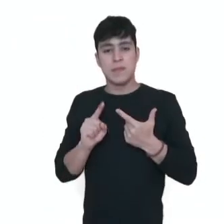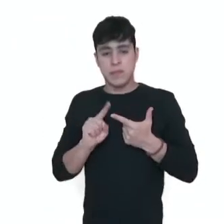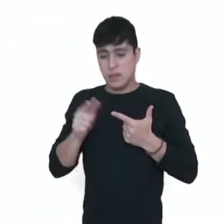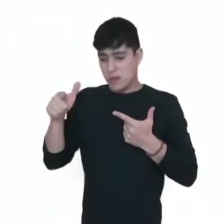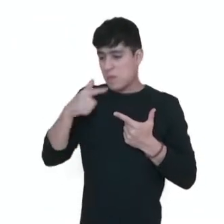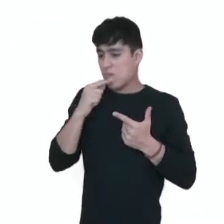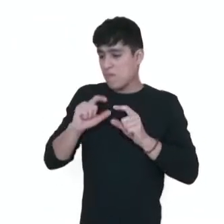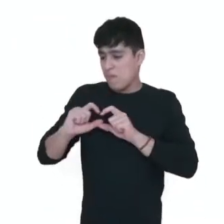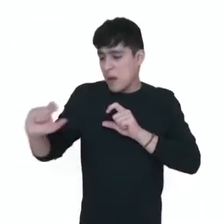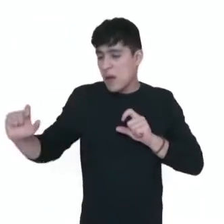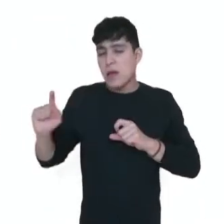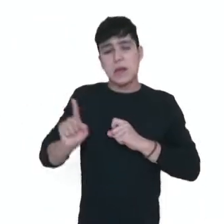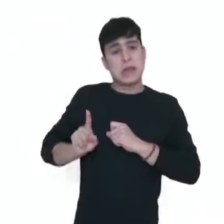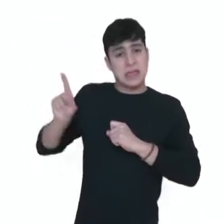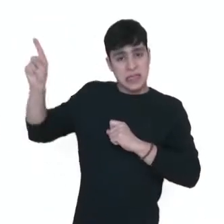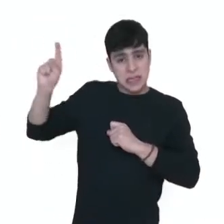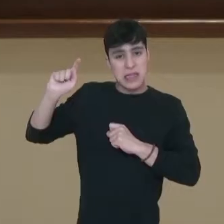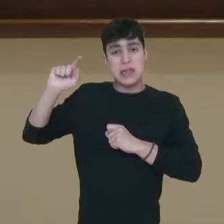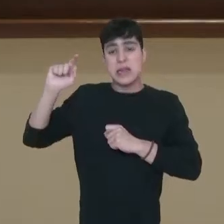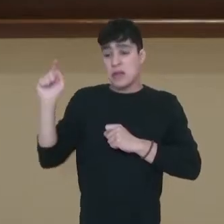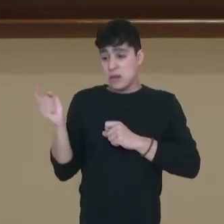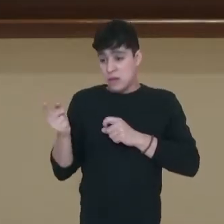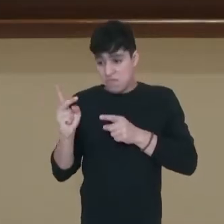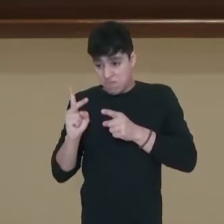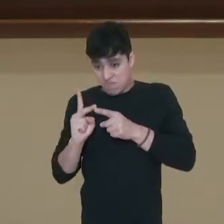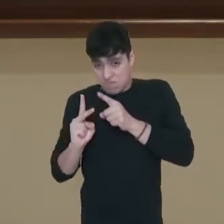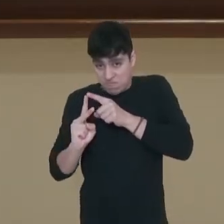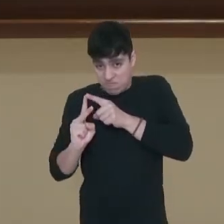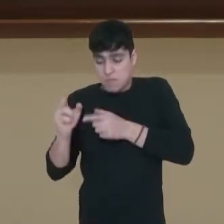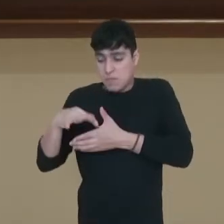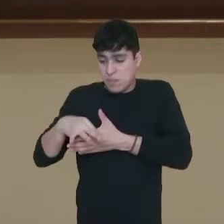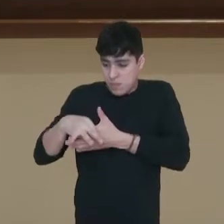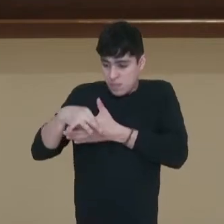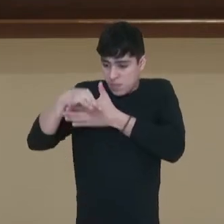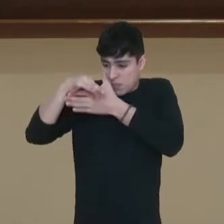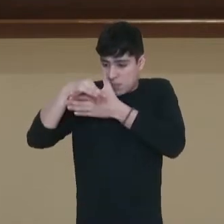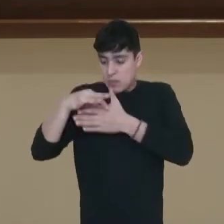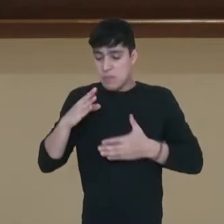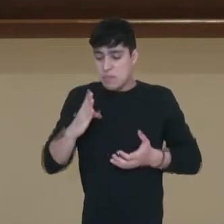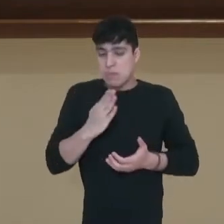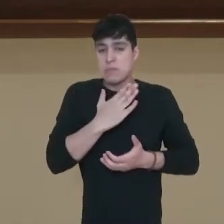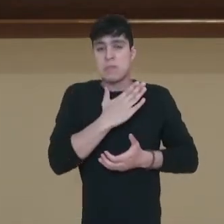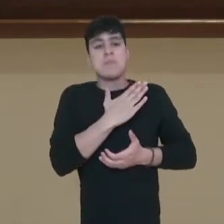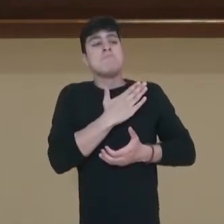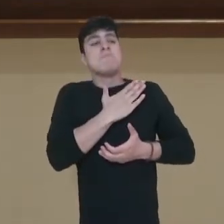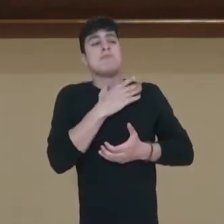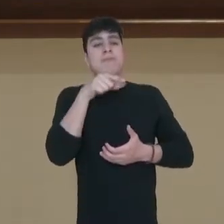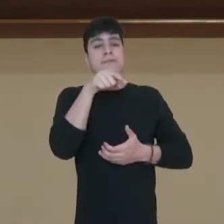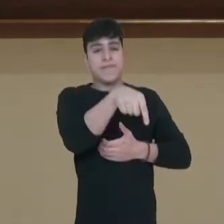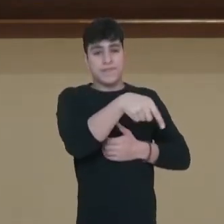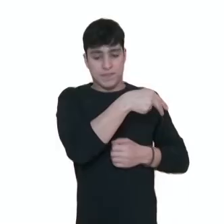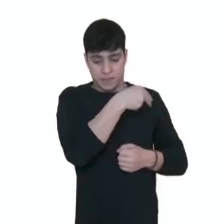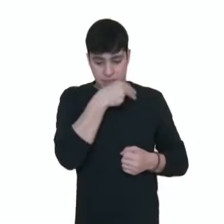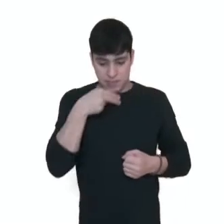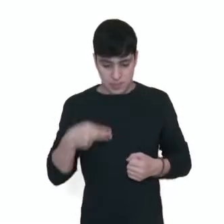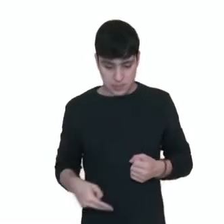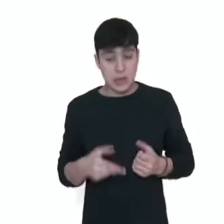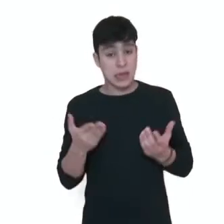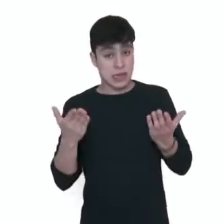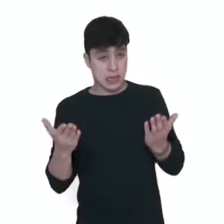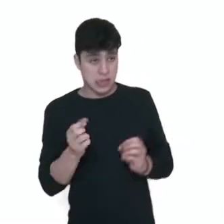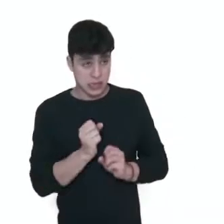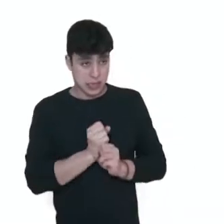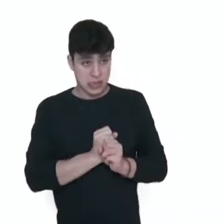-shek, que vão ser esses líderes nacionalistas dentro da China. A gente vai ver que em 1921 vai ser